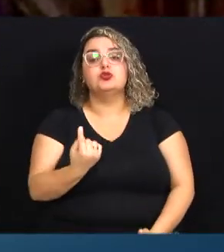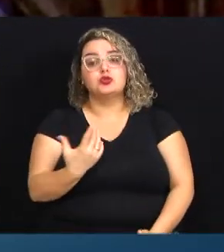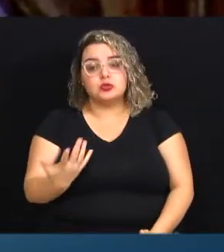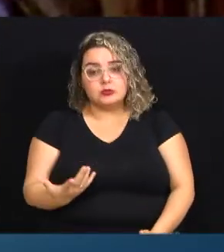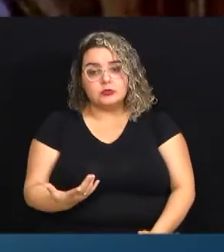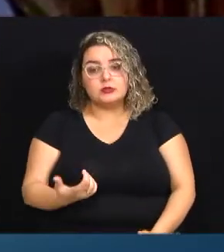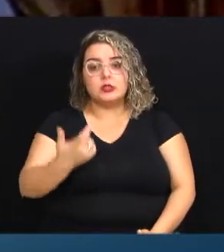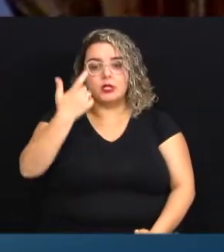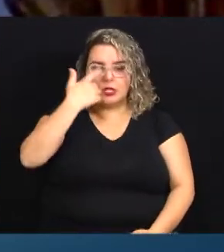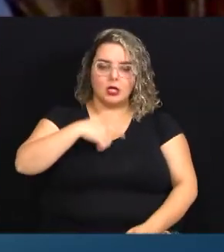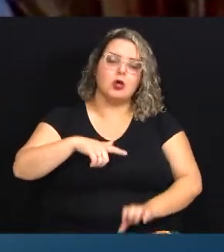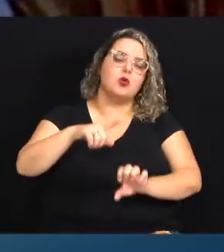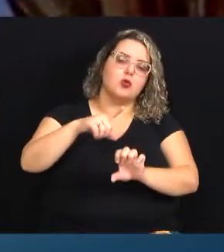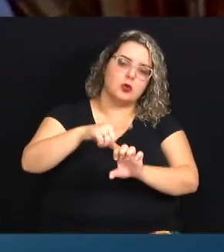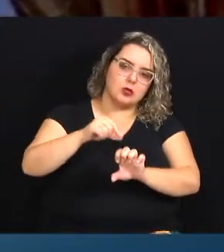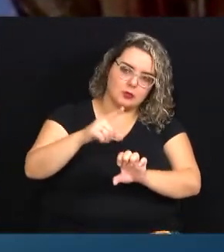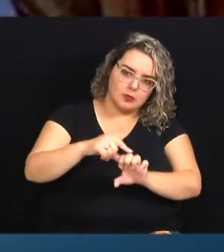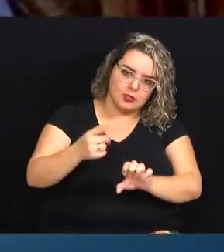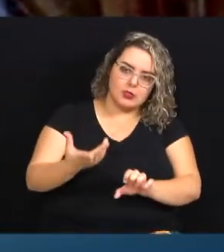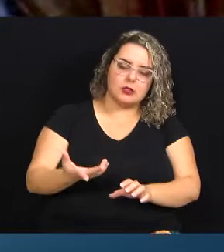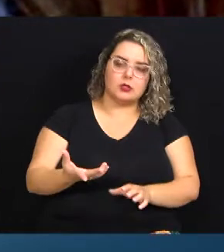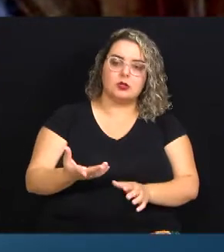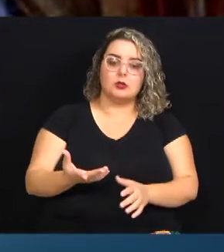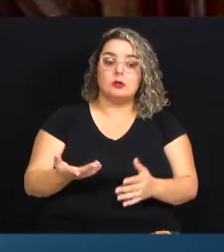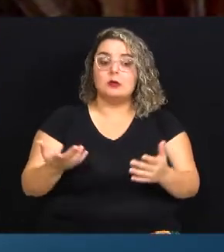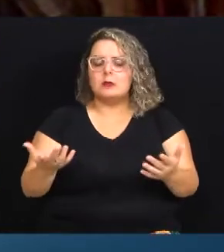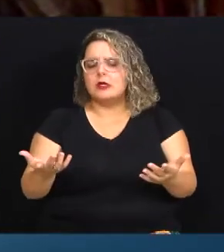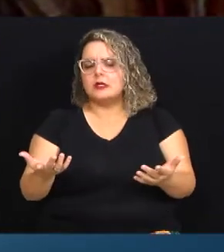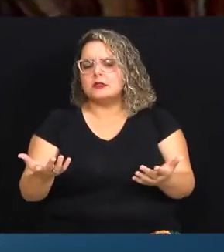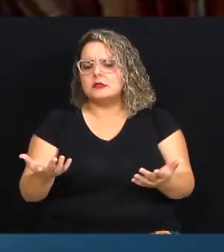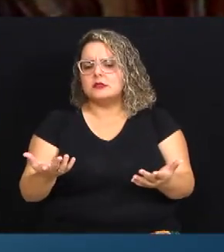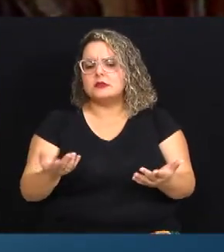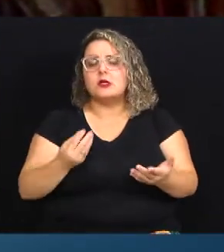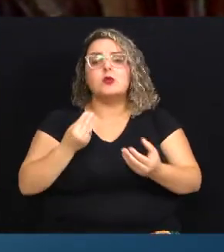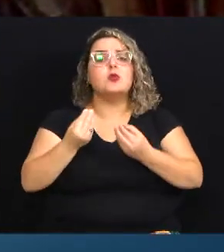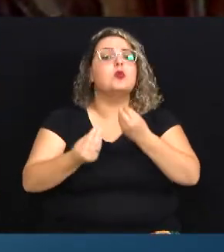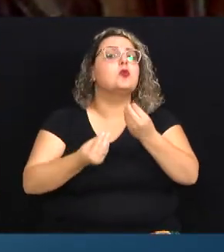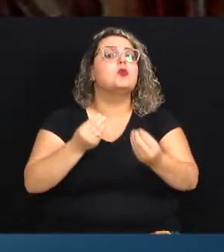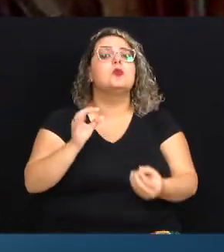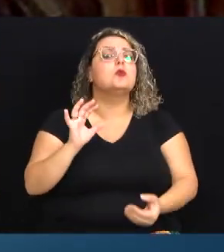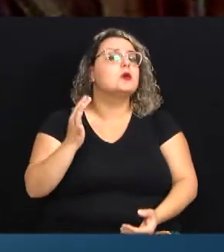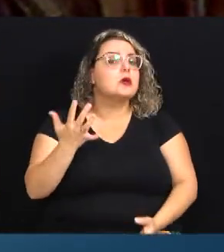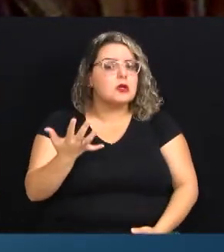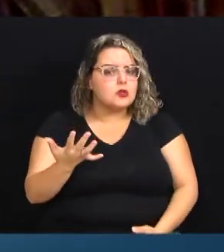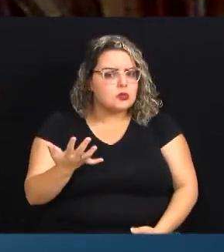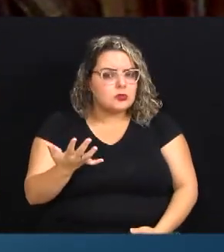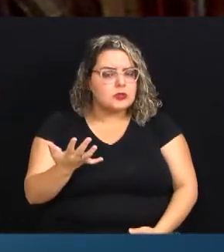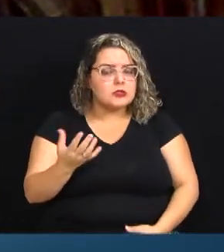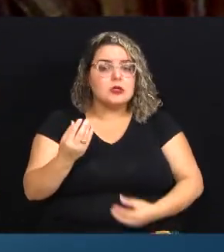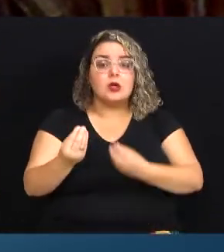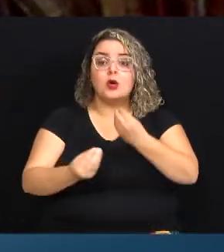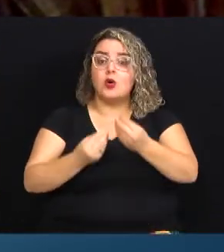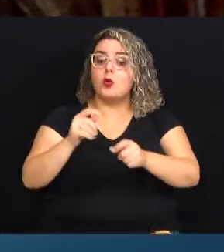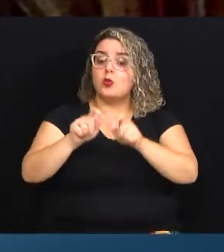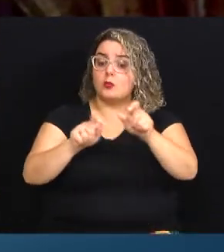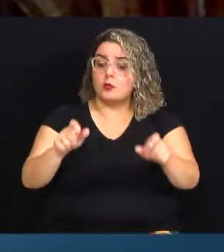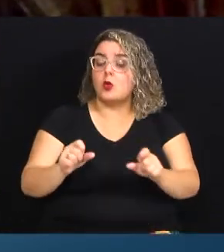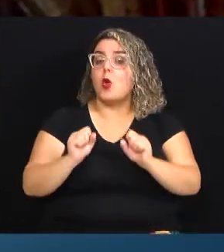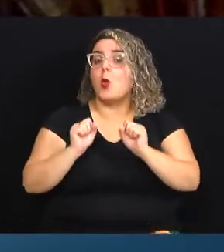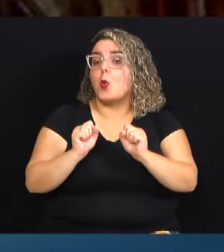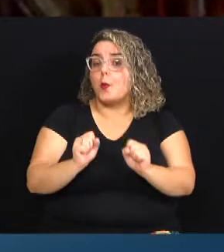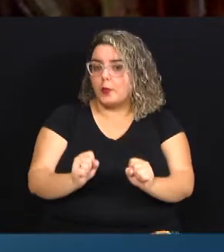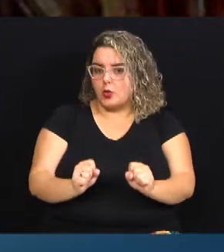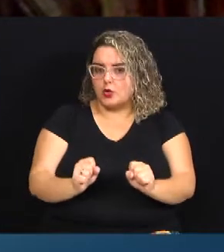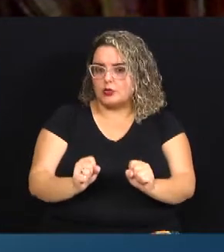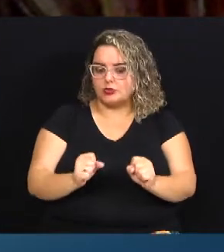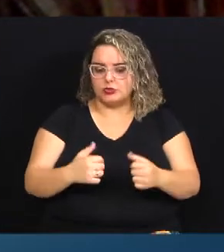eu vou ser um empreendedor. Mas aí, como é que funciona isso aí? Como é que uma pessoa pode se